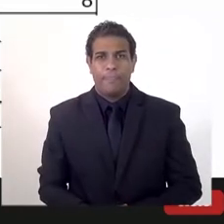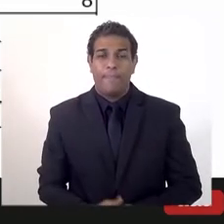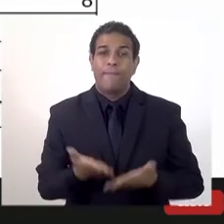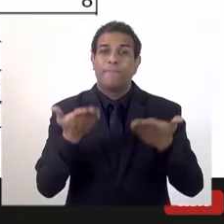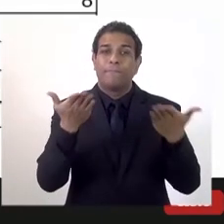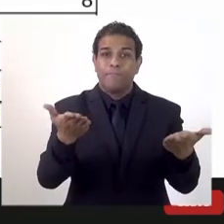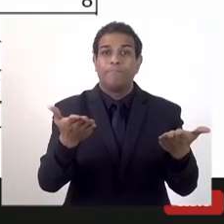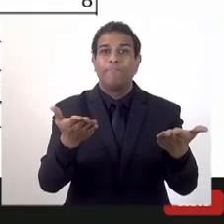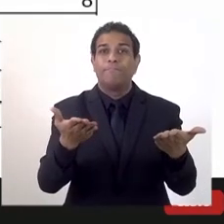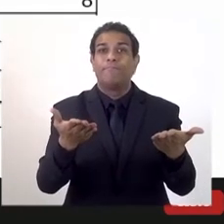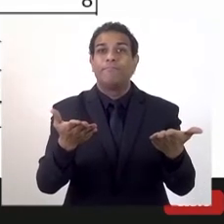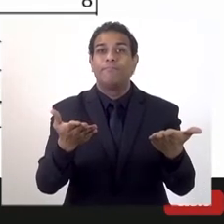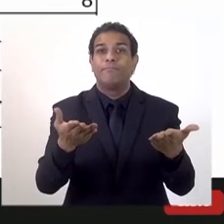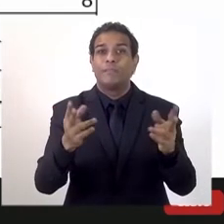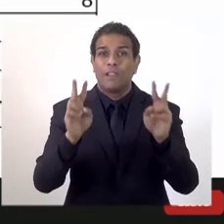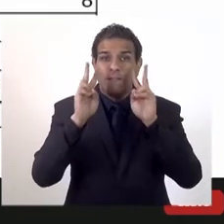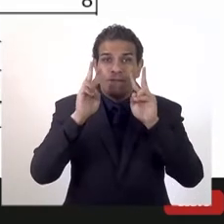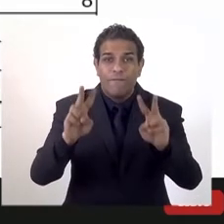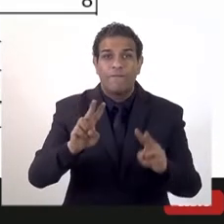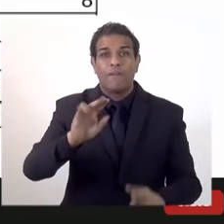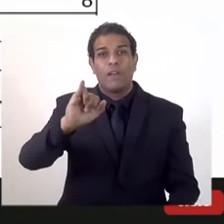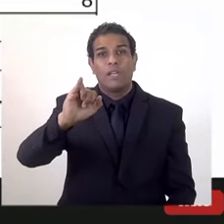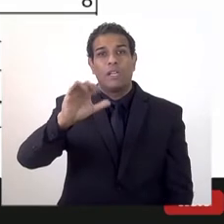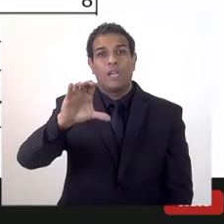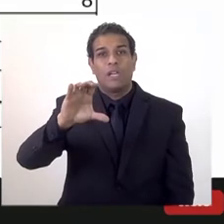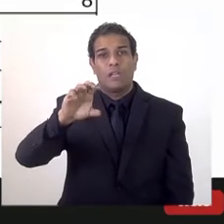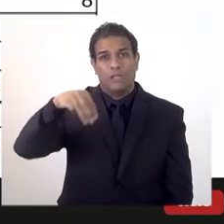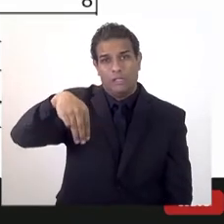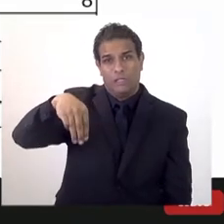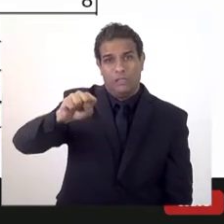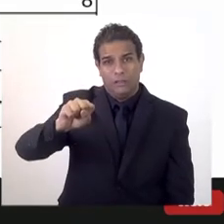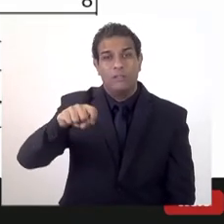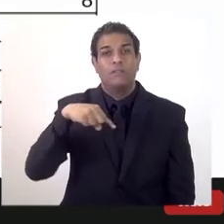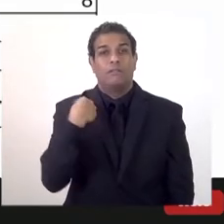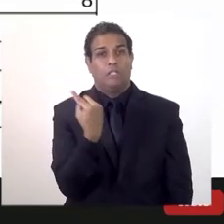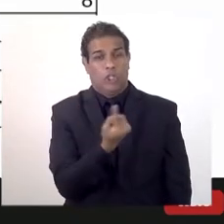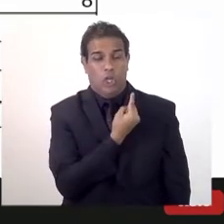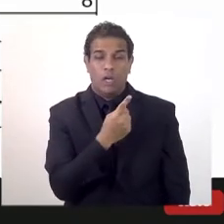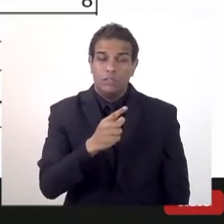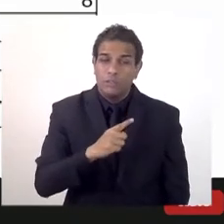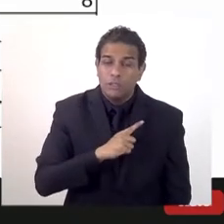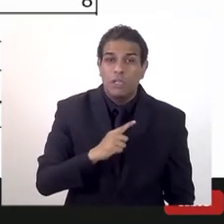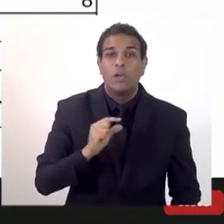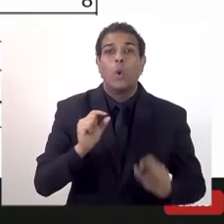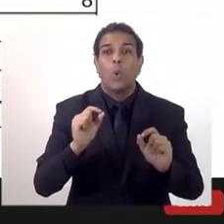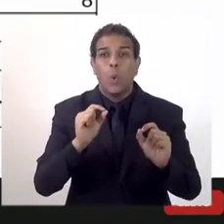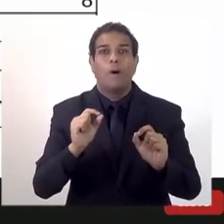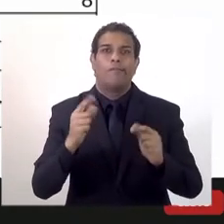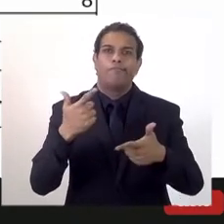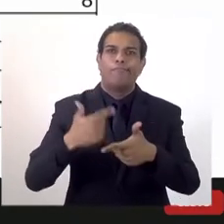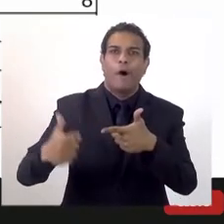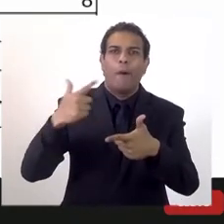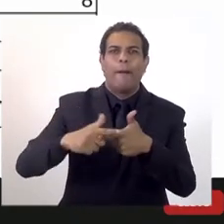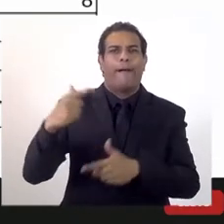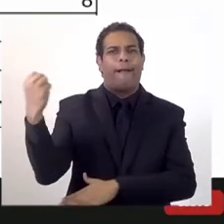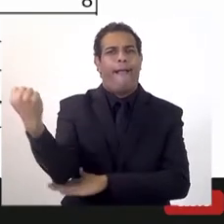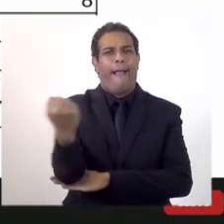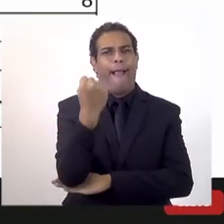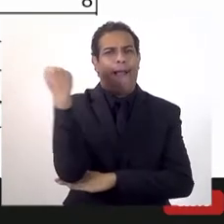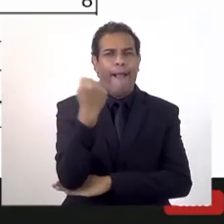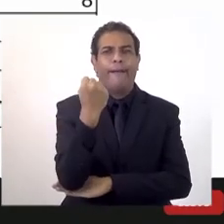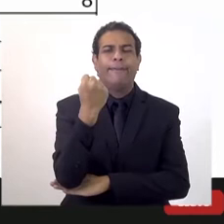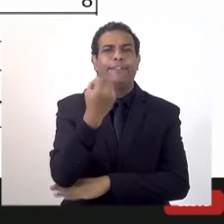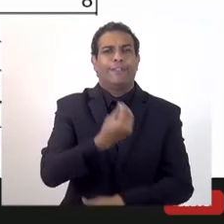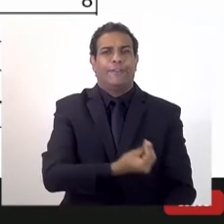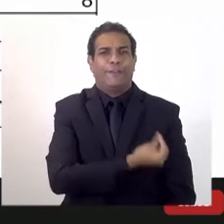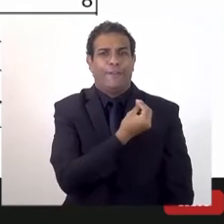Do ponto de vista de ICMS, nós estamos, quer dizer, numa situação também bastante ruim, ou seja, com a receita por habitante